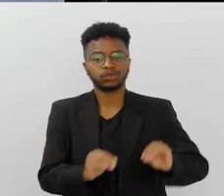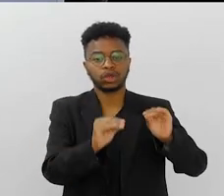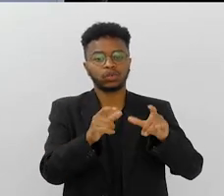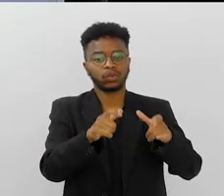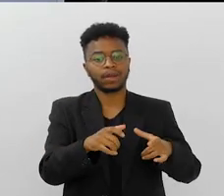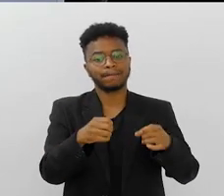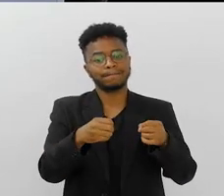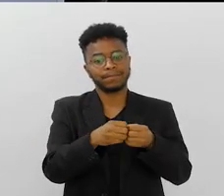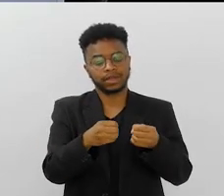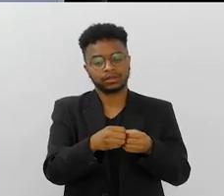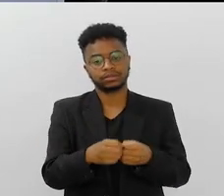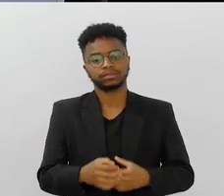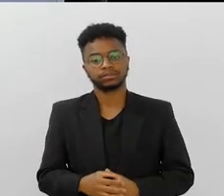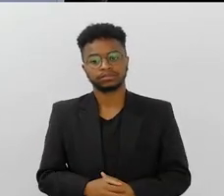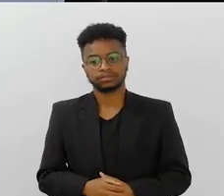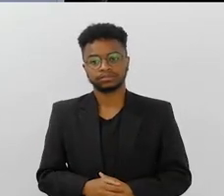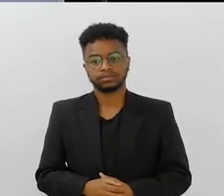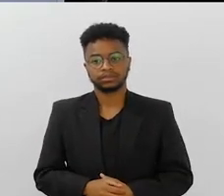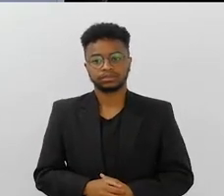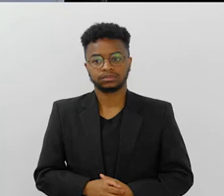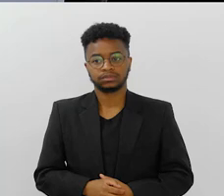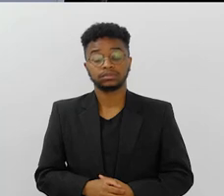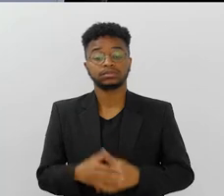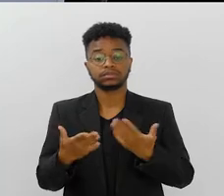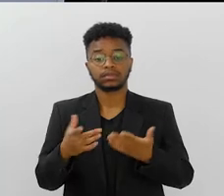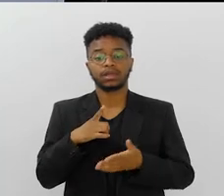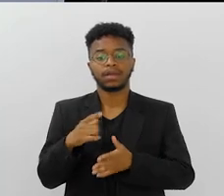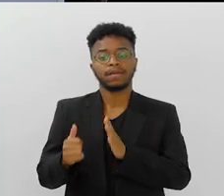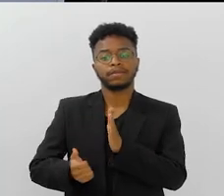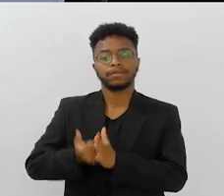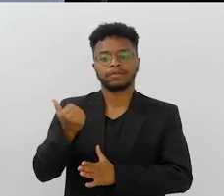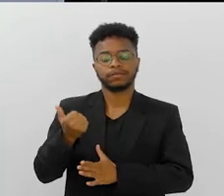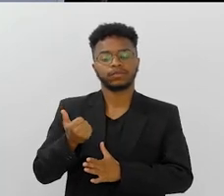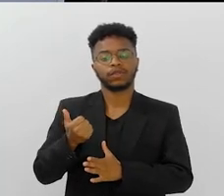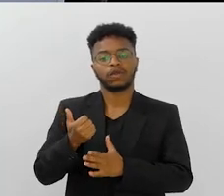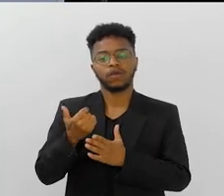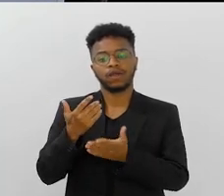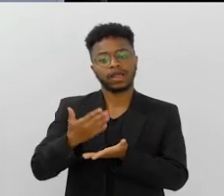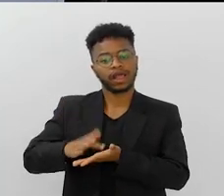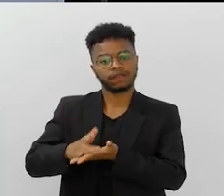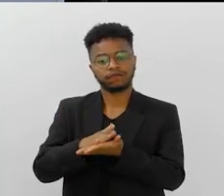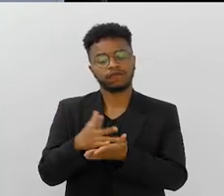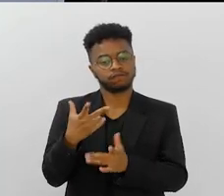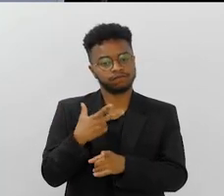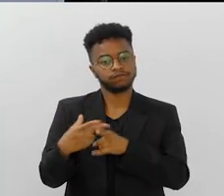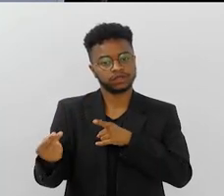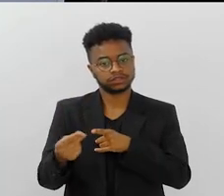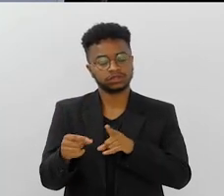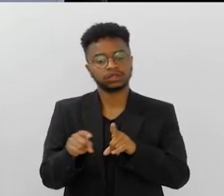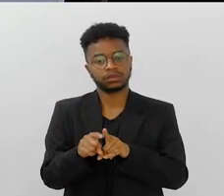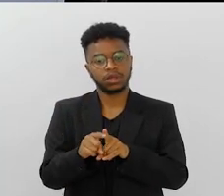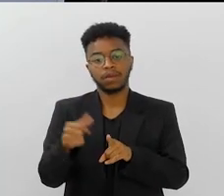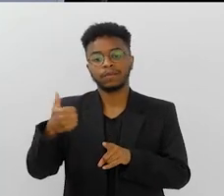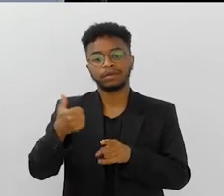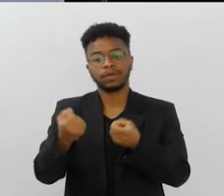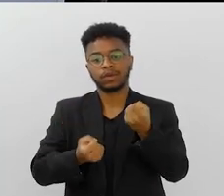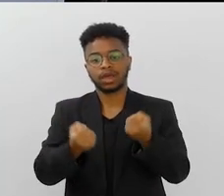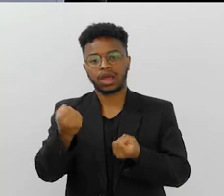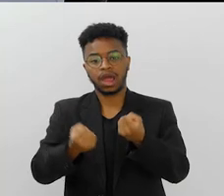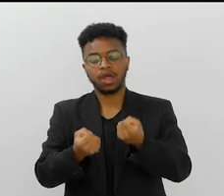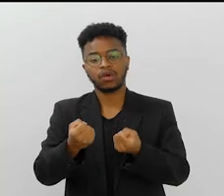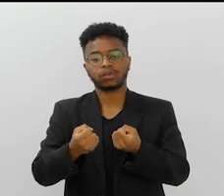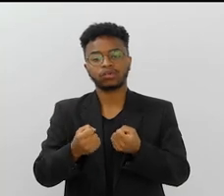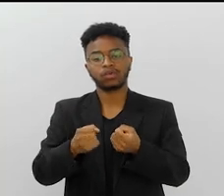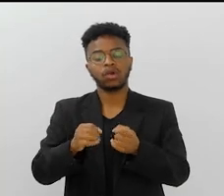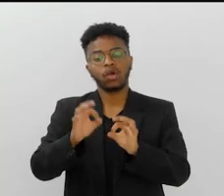perto. Núlson é com o Rei da Leão, que é o primeiro Carnaval dele na Beja Flor, que ele já começa campeão. o Abre Alas foi